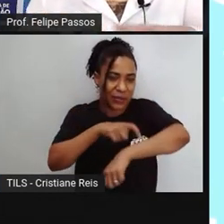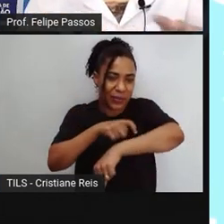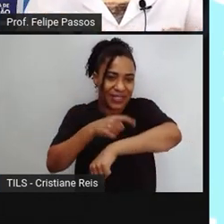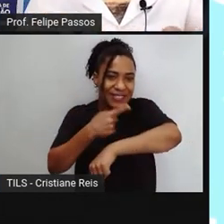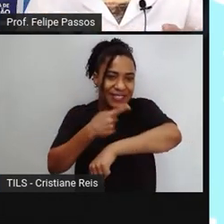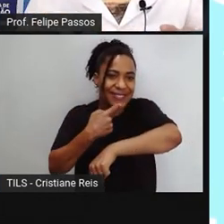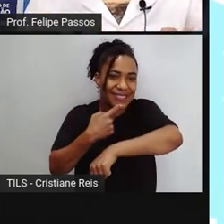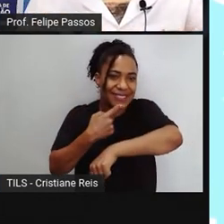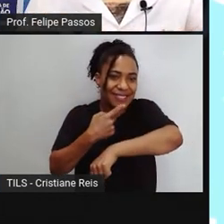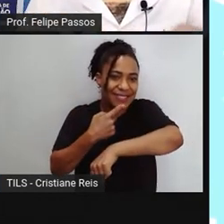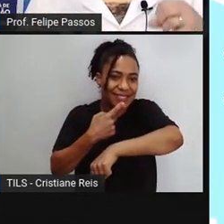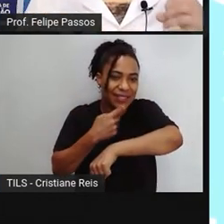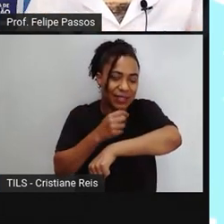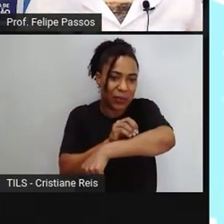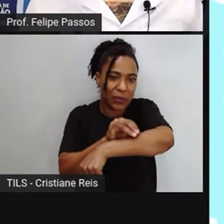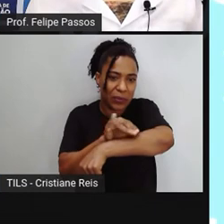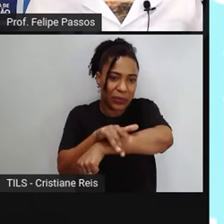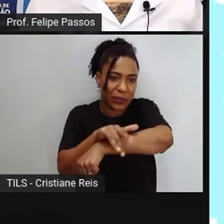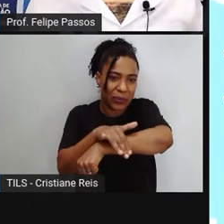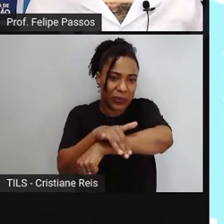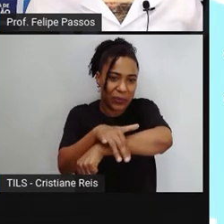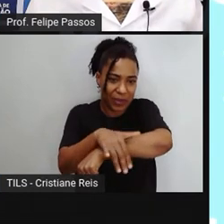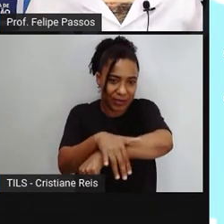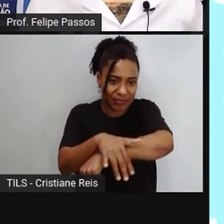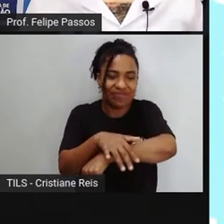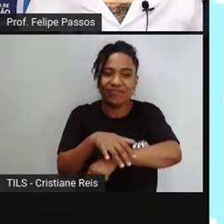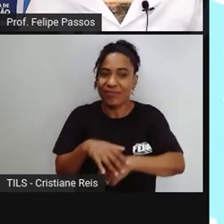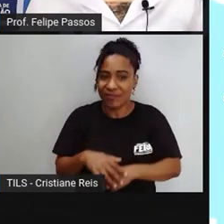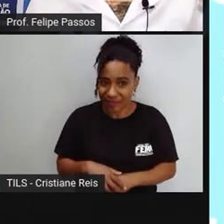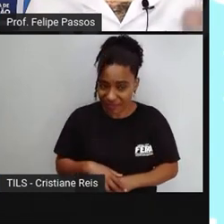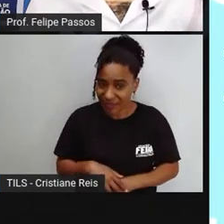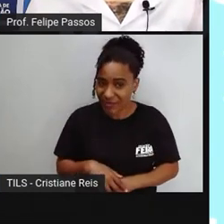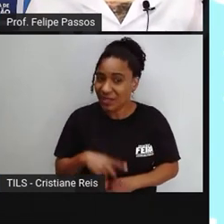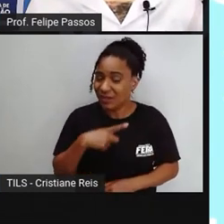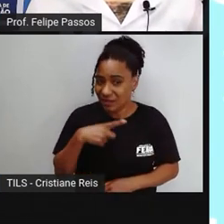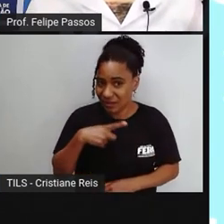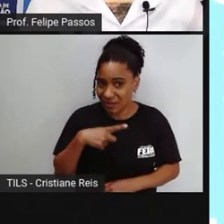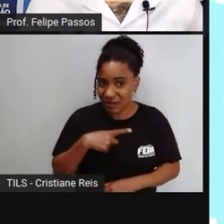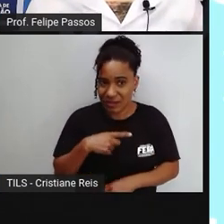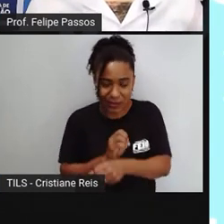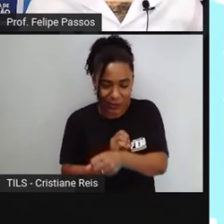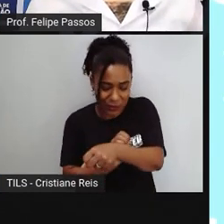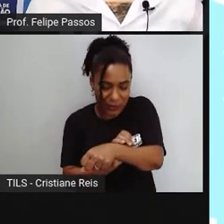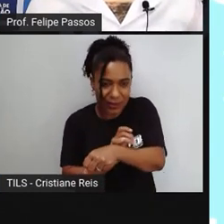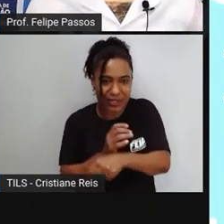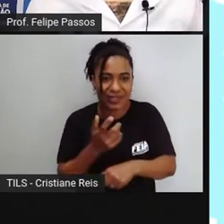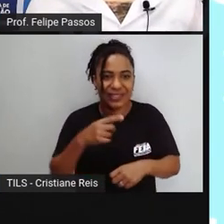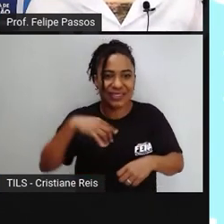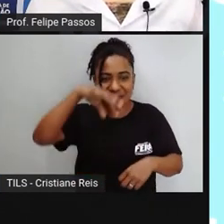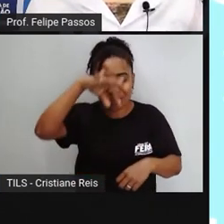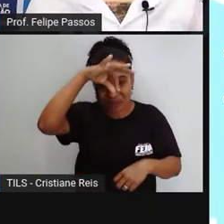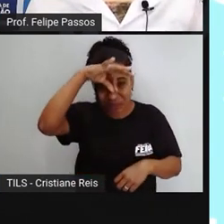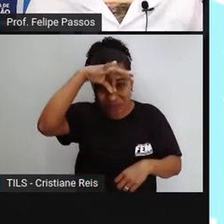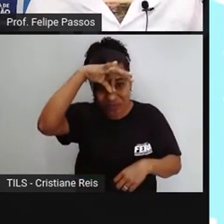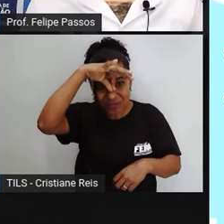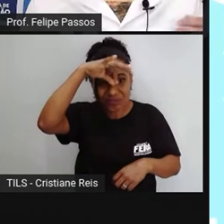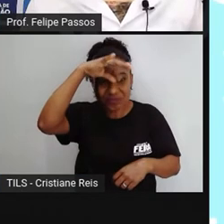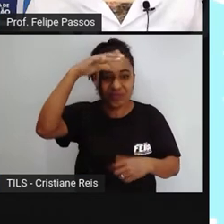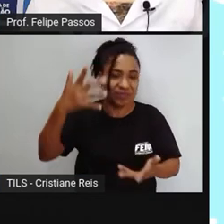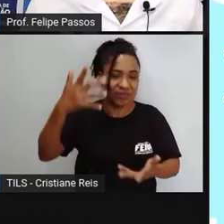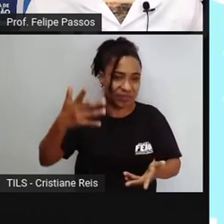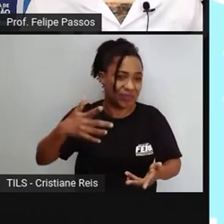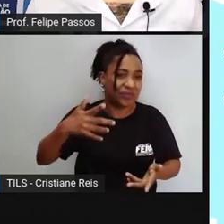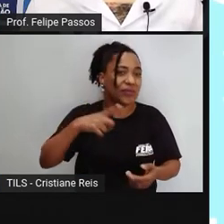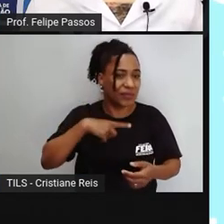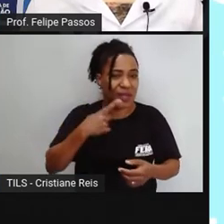sangue. Se ela tem algum arranhão no corpo, começa a sangrar também, pela genital, pela boca, enfim. A